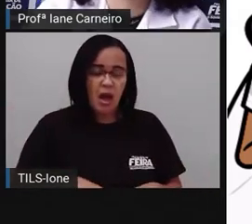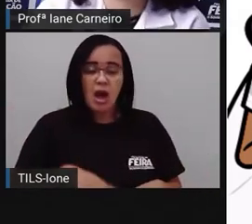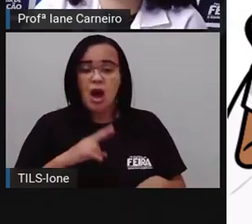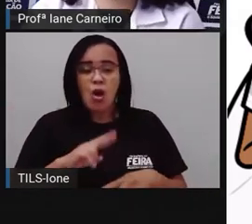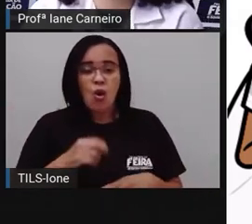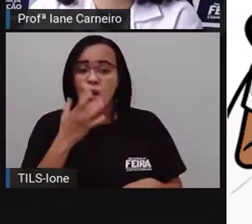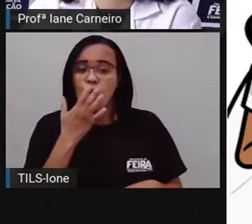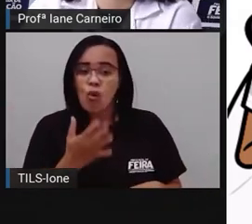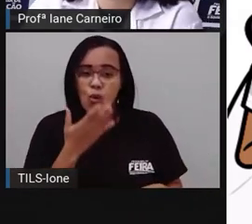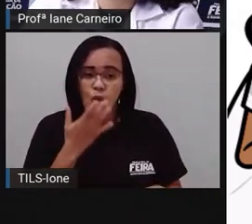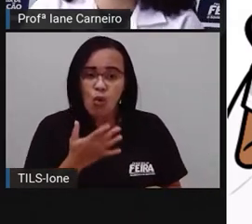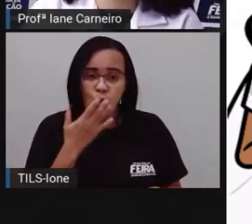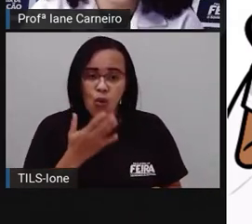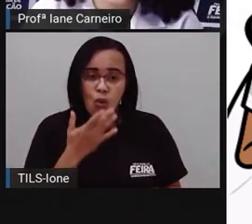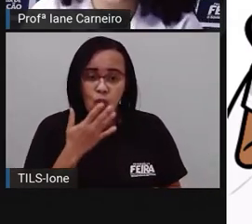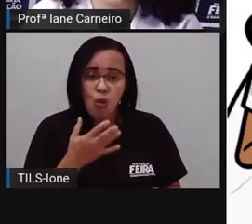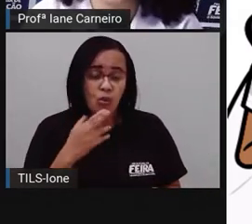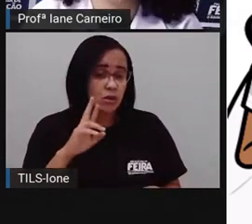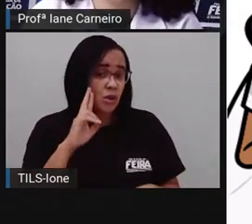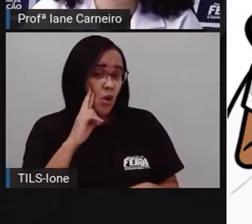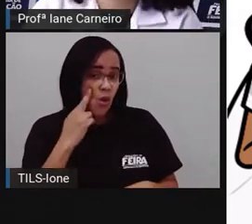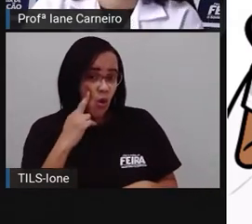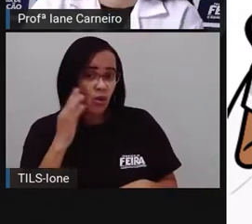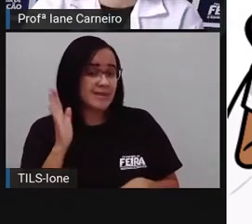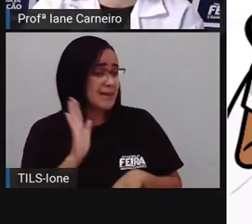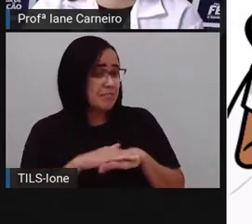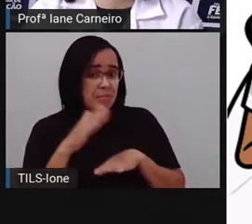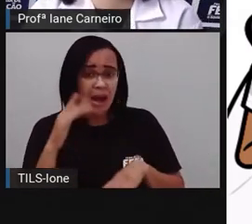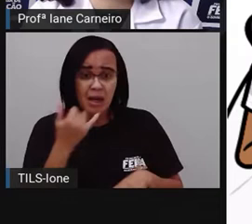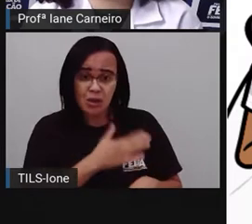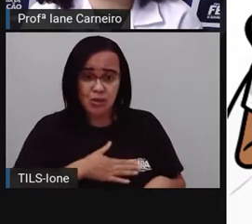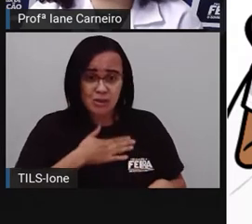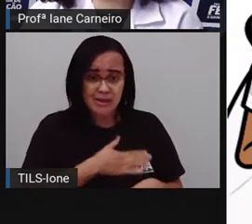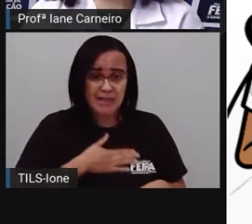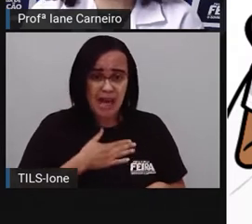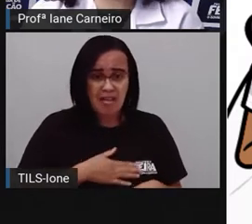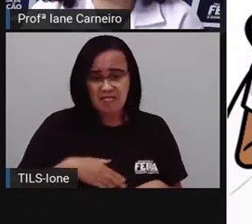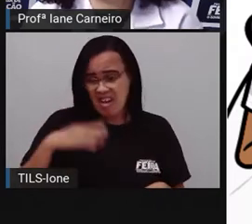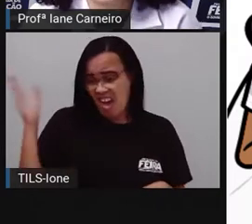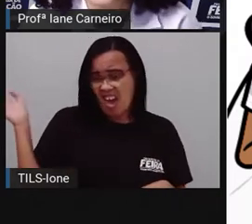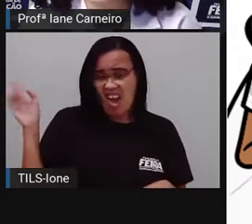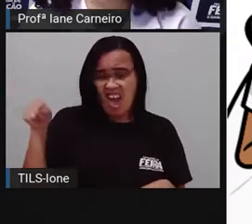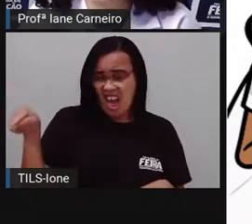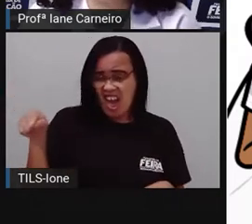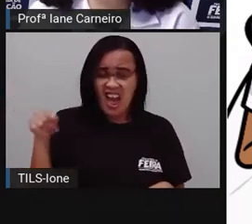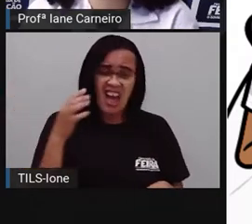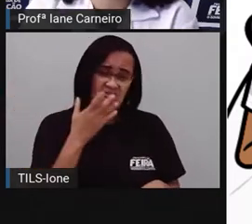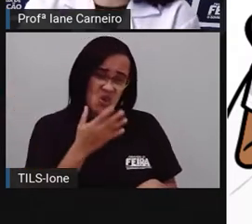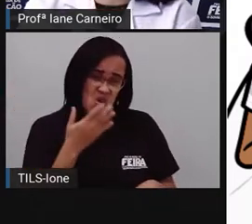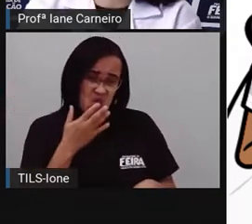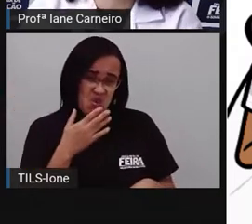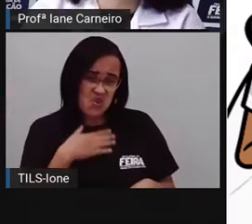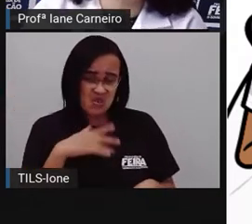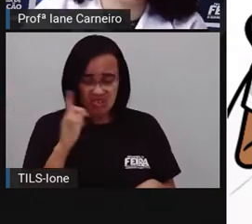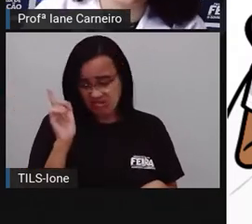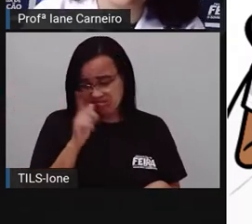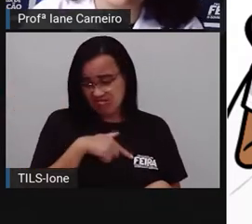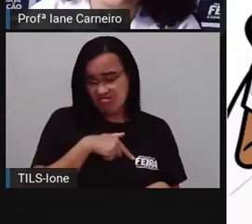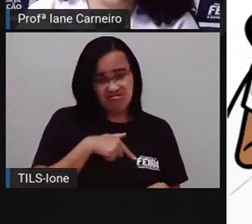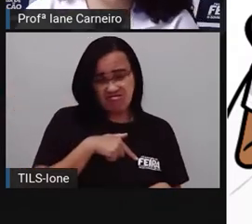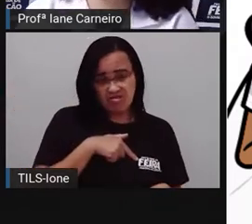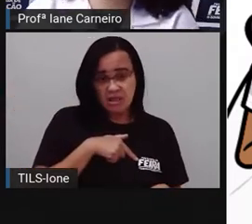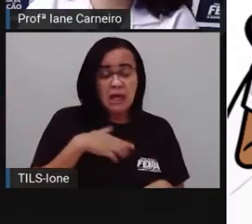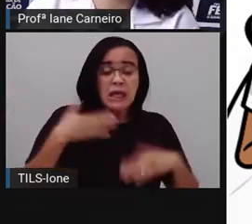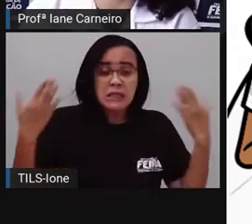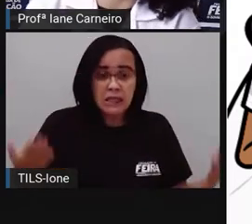rosa, que era a cor que ele mais gostava, né? Dizia que era uma cor muito sem graça, né? E ele foi mudando ao longo do